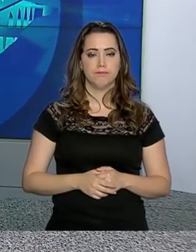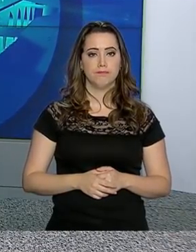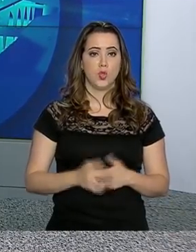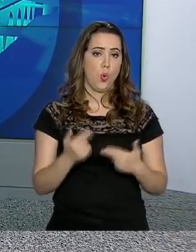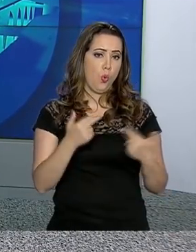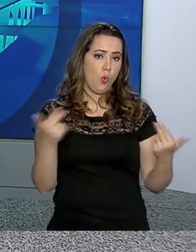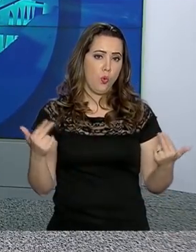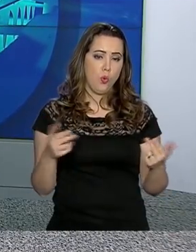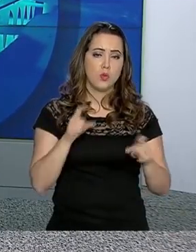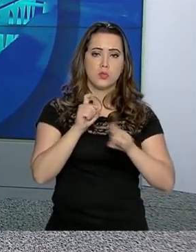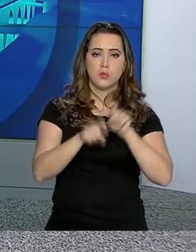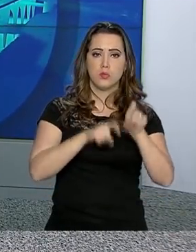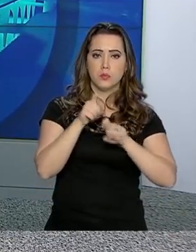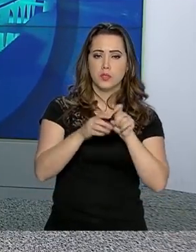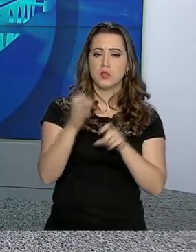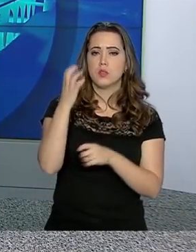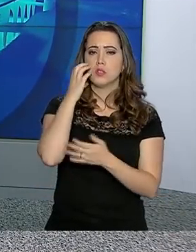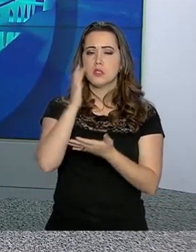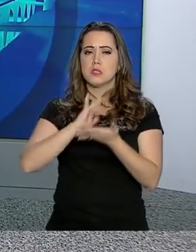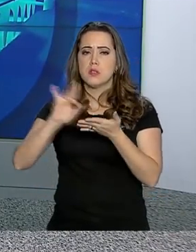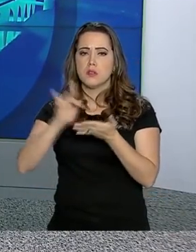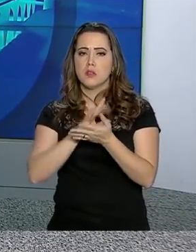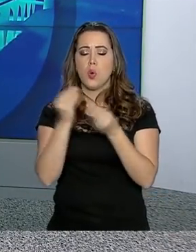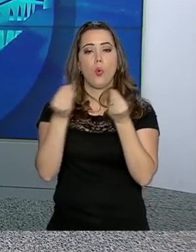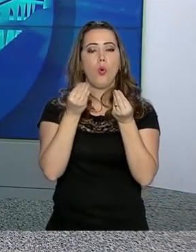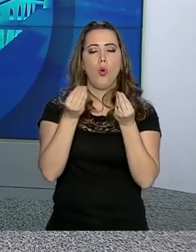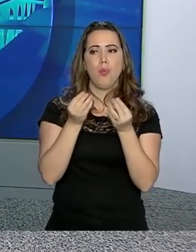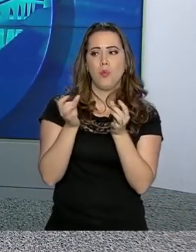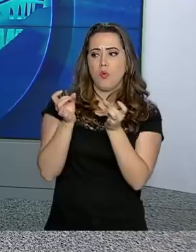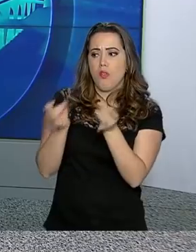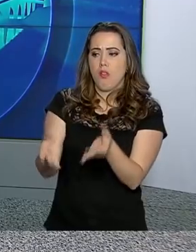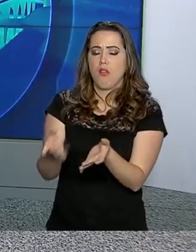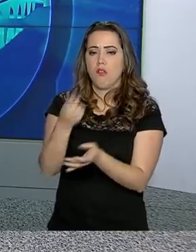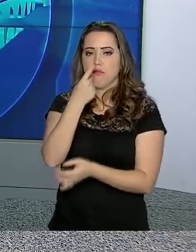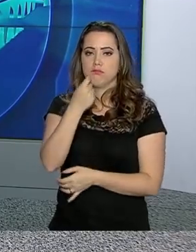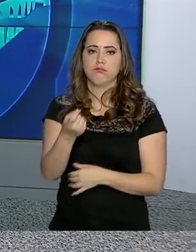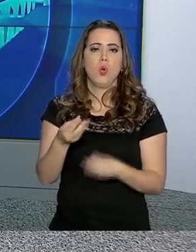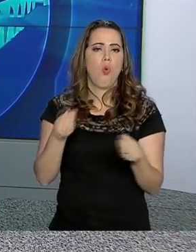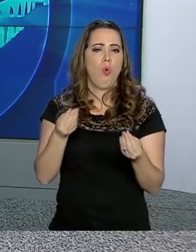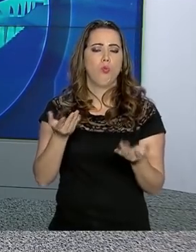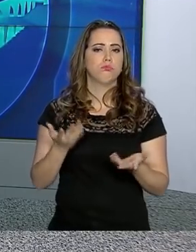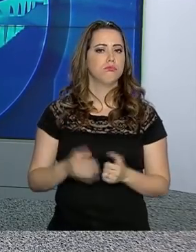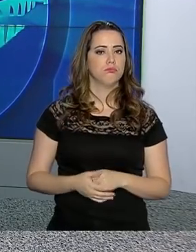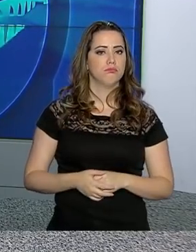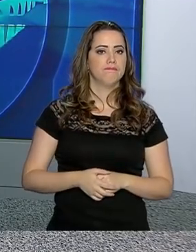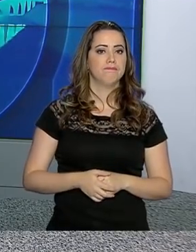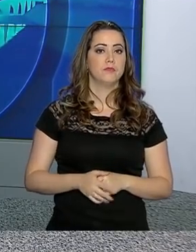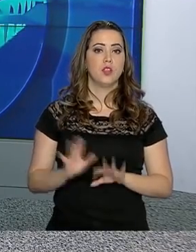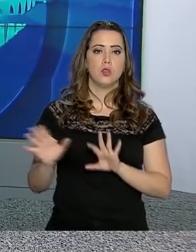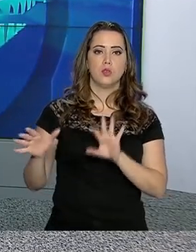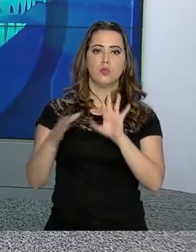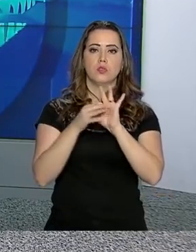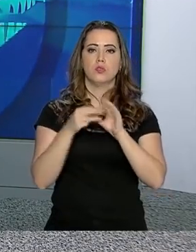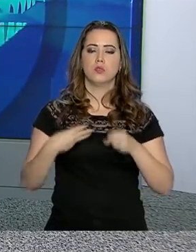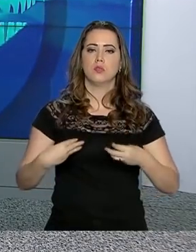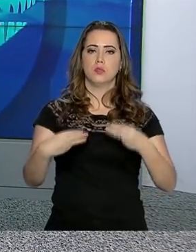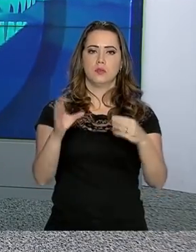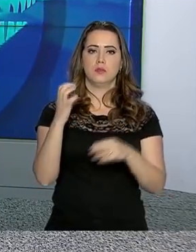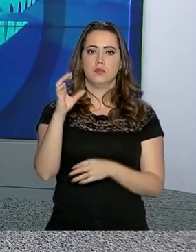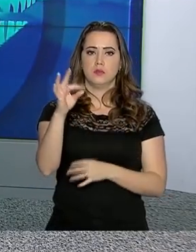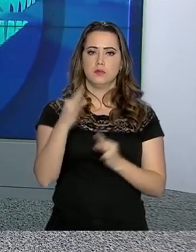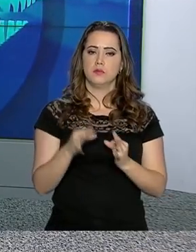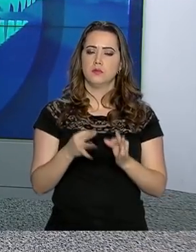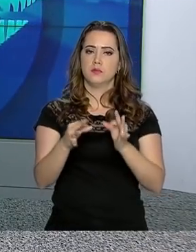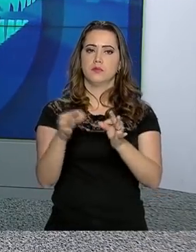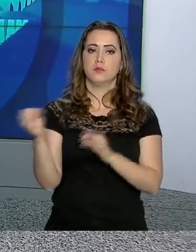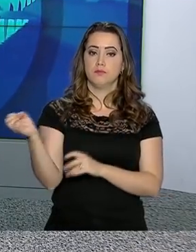Máquinas, computadores e celulares. Como fazer o descarte de todo esse lixo eletrônico? Em parceria com o Ministério da